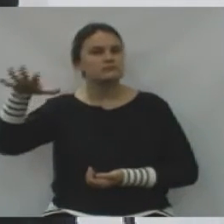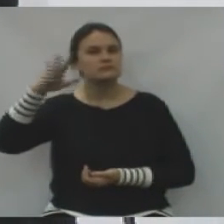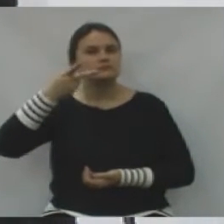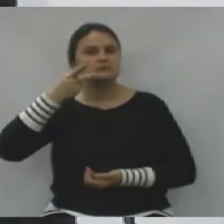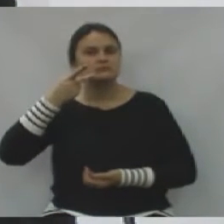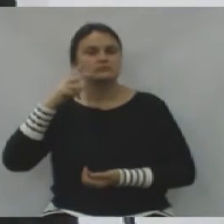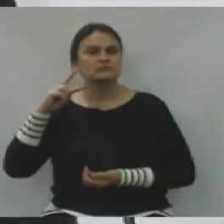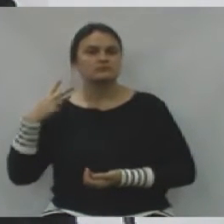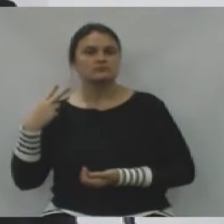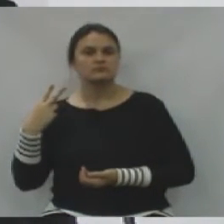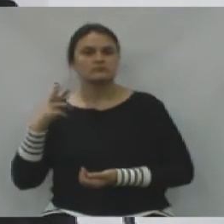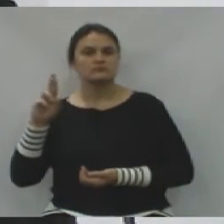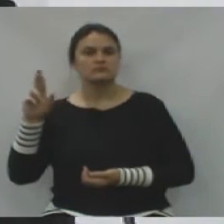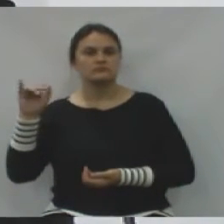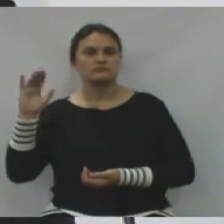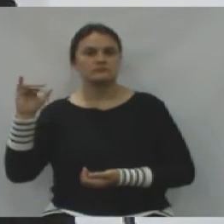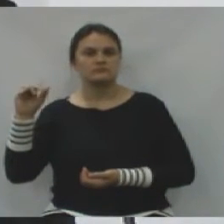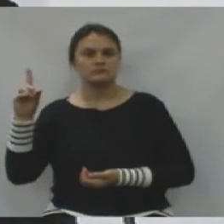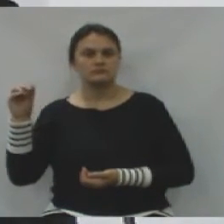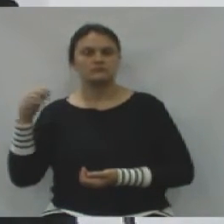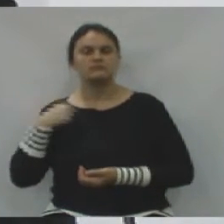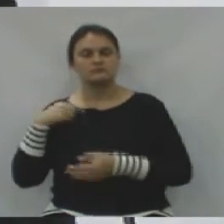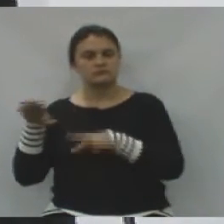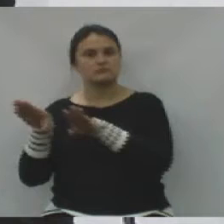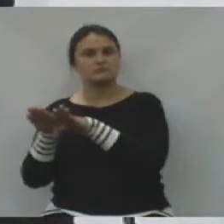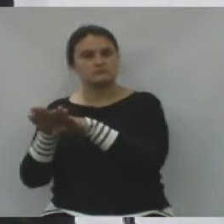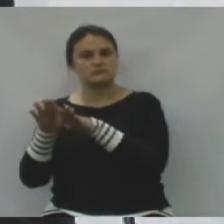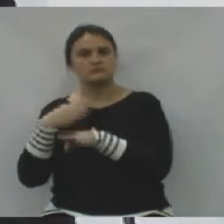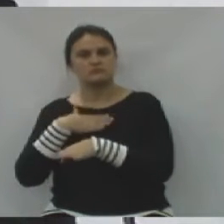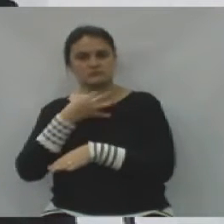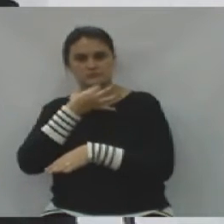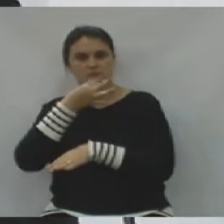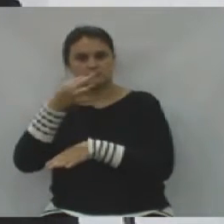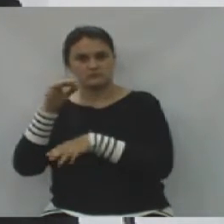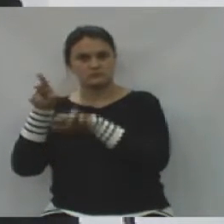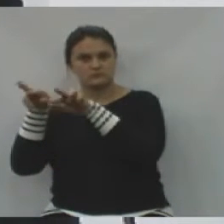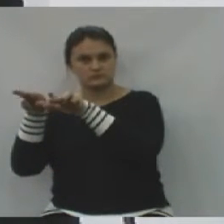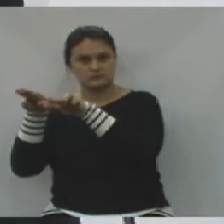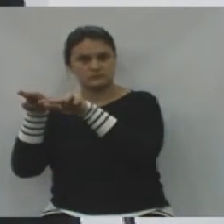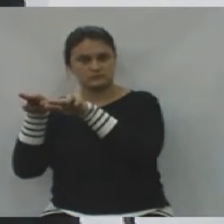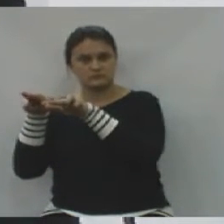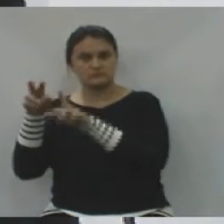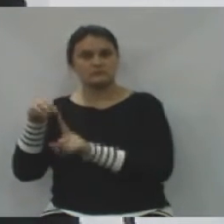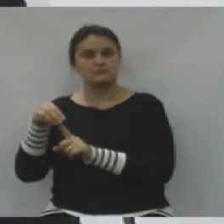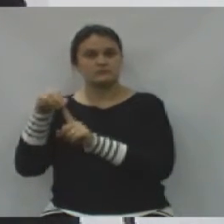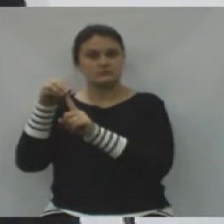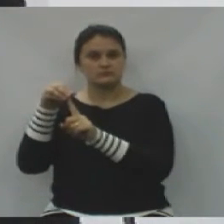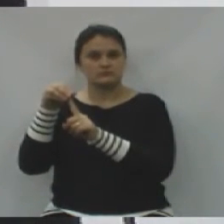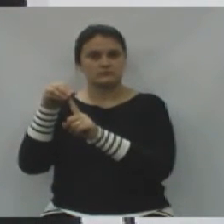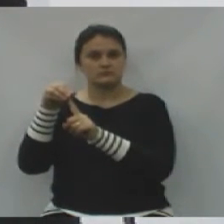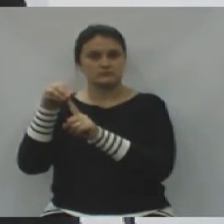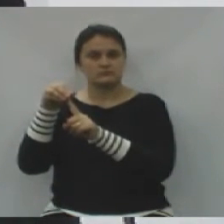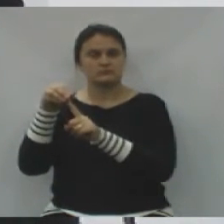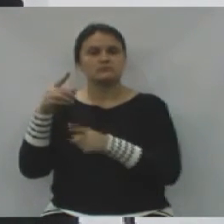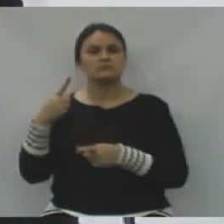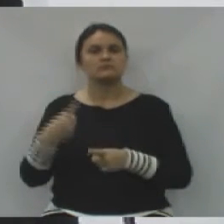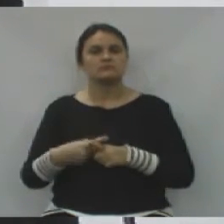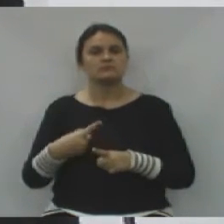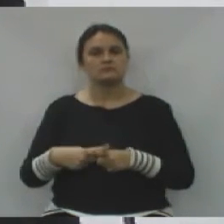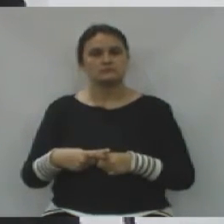colega vereador Sass, comungo das ideias colocadas por ele, principalmente, porque